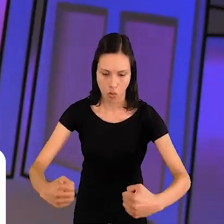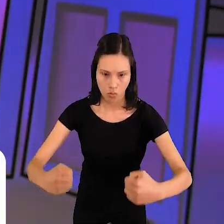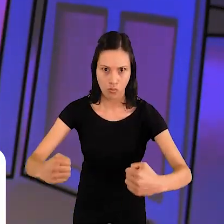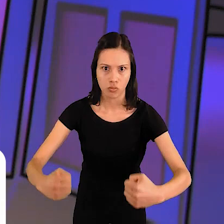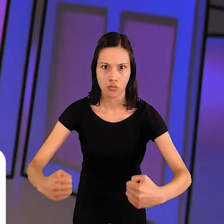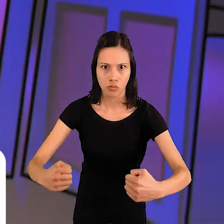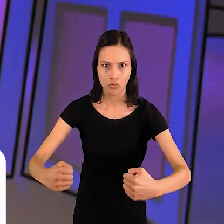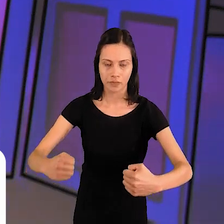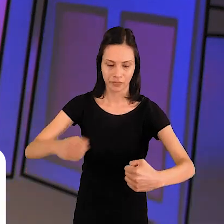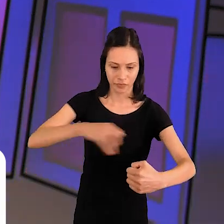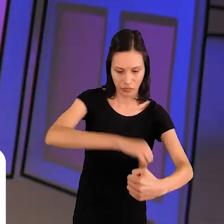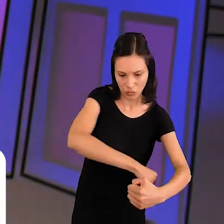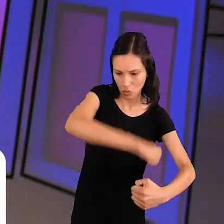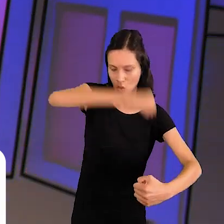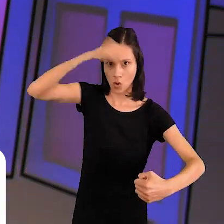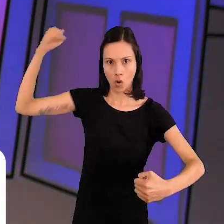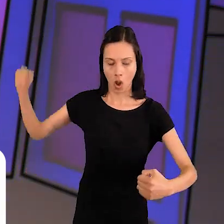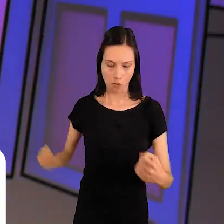tirou a tampa e...